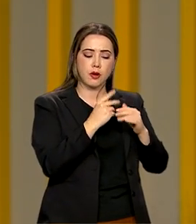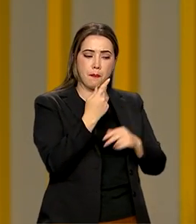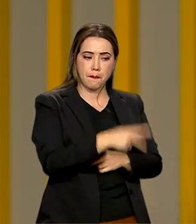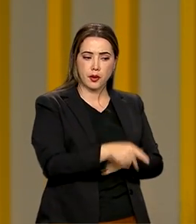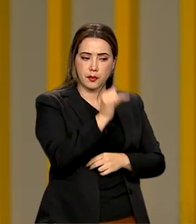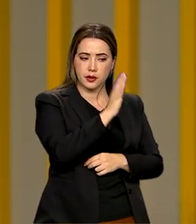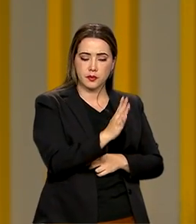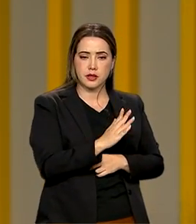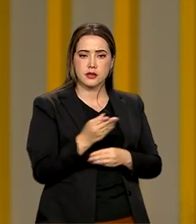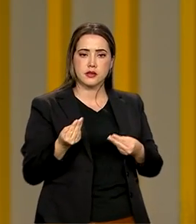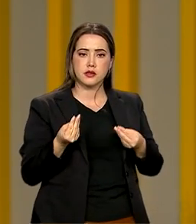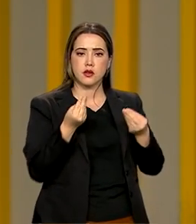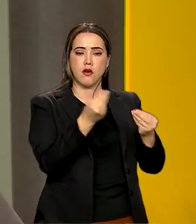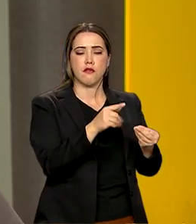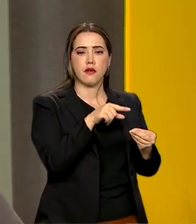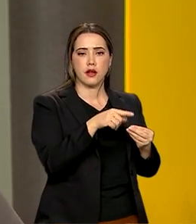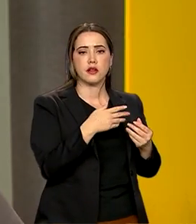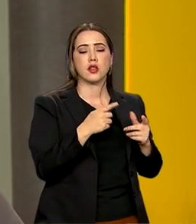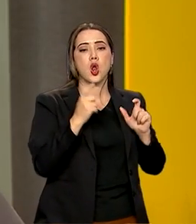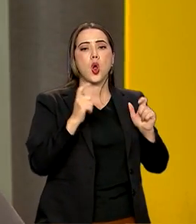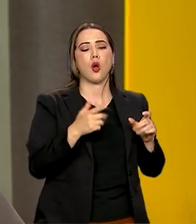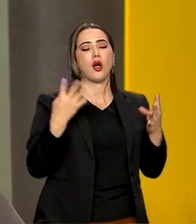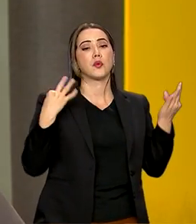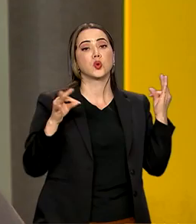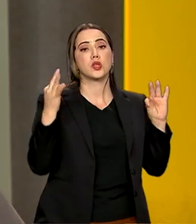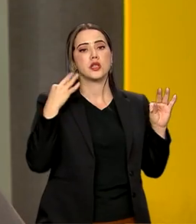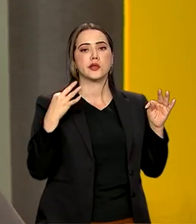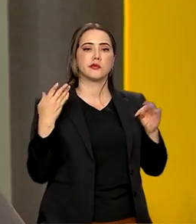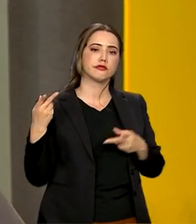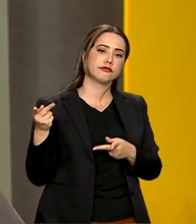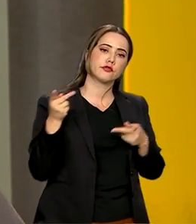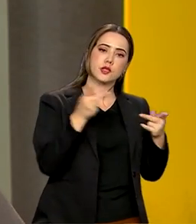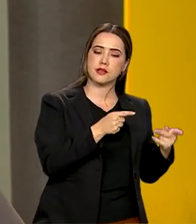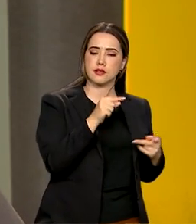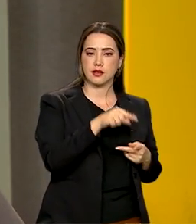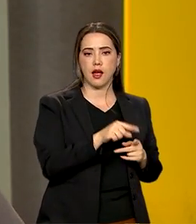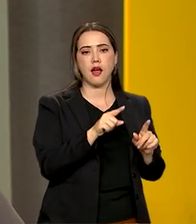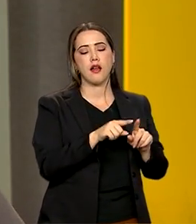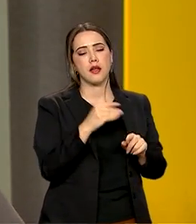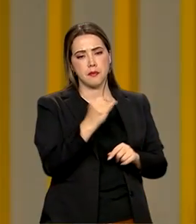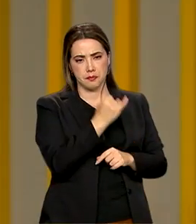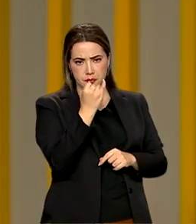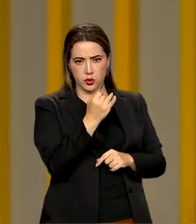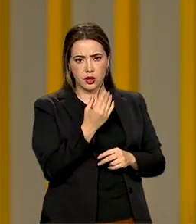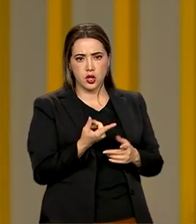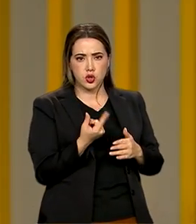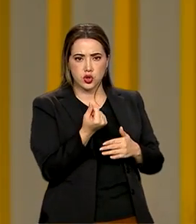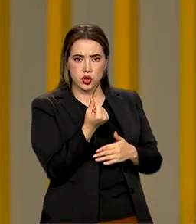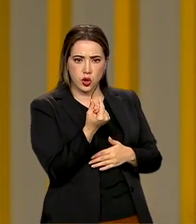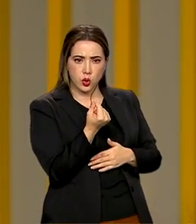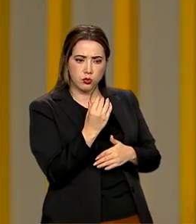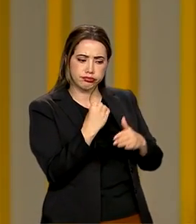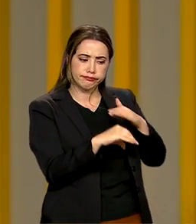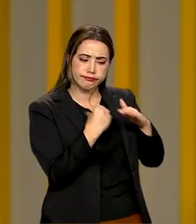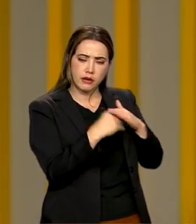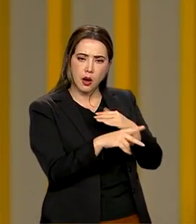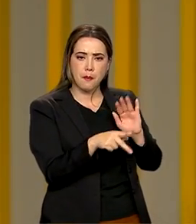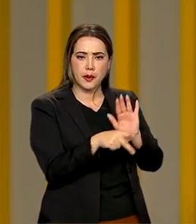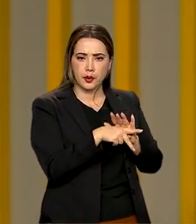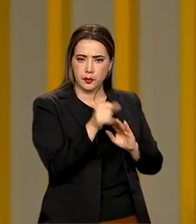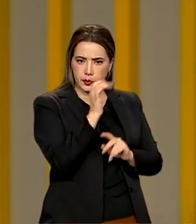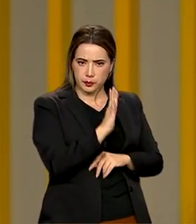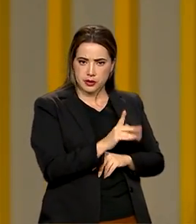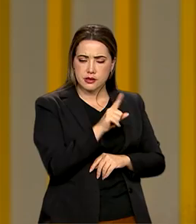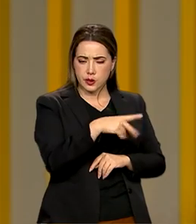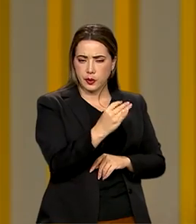traz receita também para o Brasil, essa questão de sediar uma Copa? Ah, com certeza, né? A questão